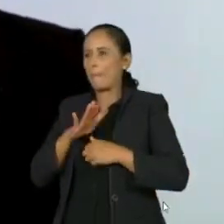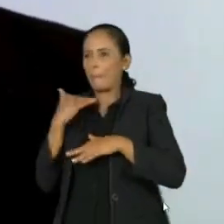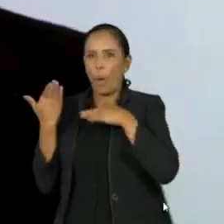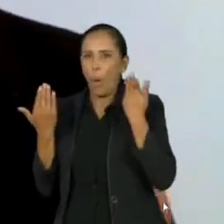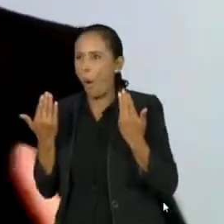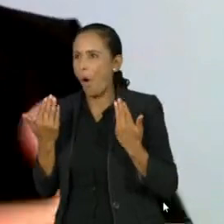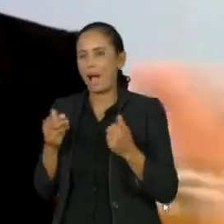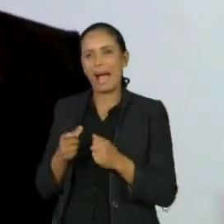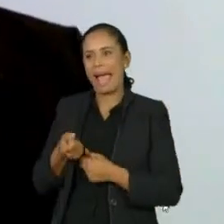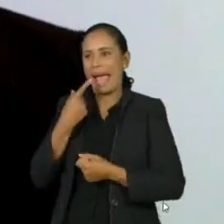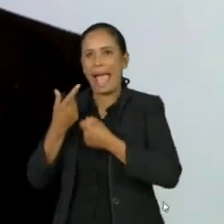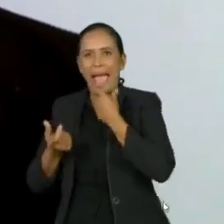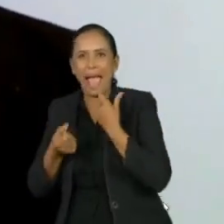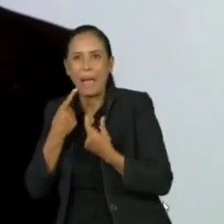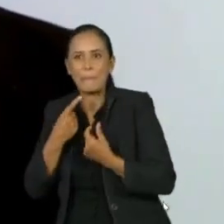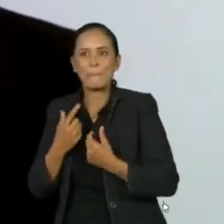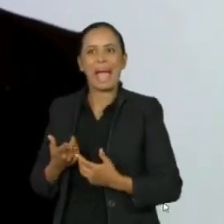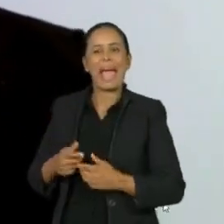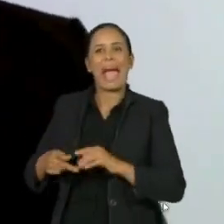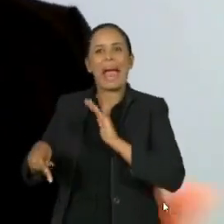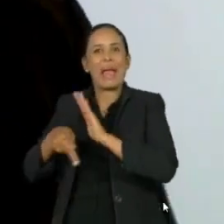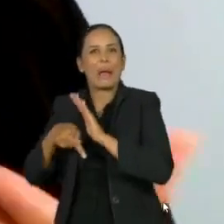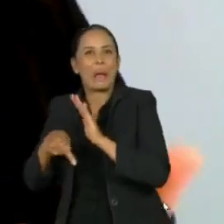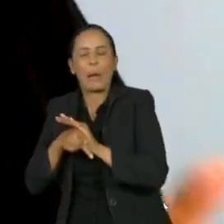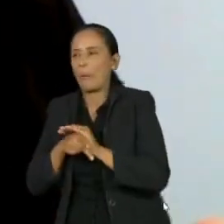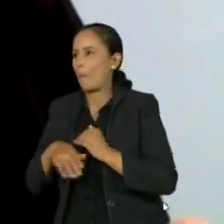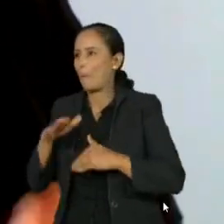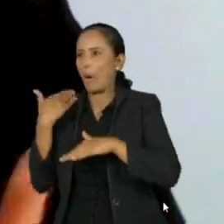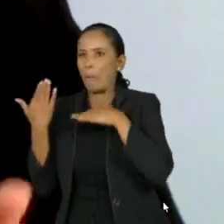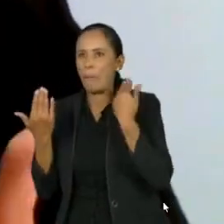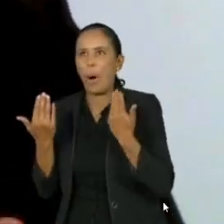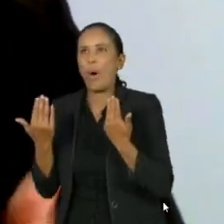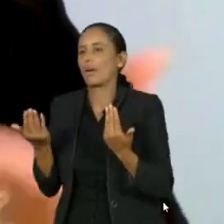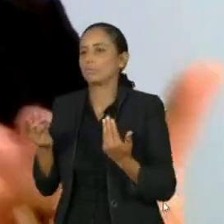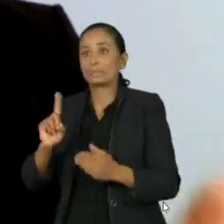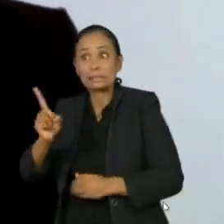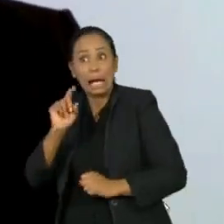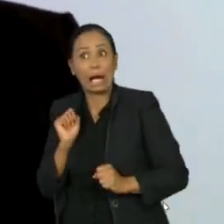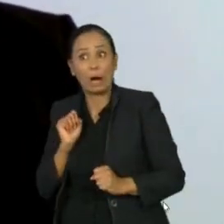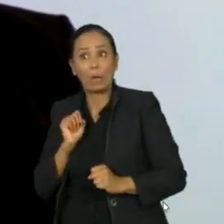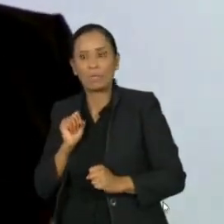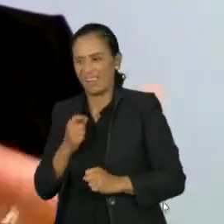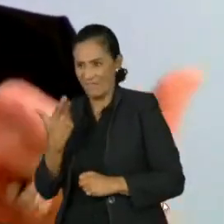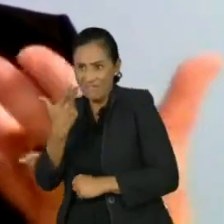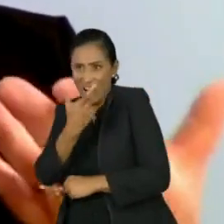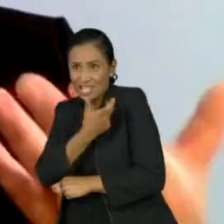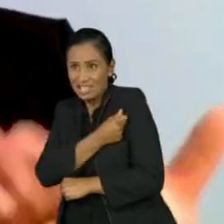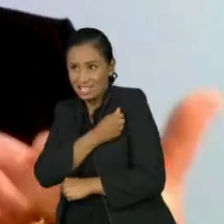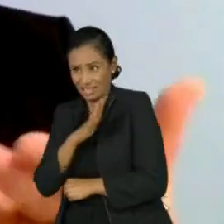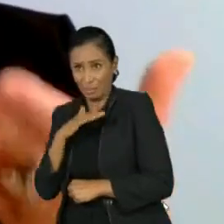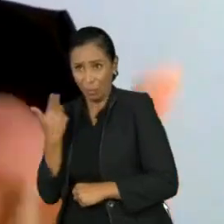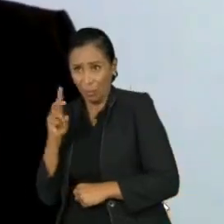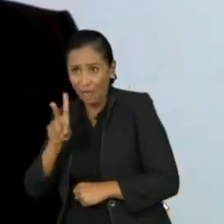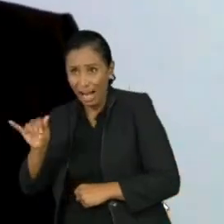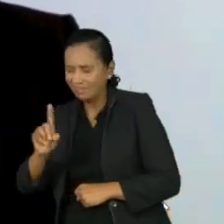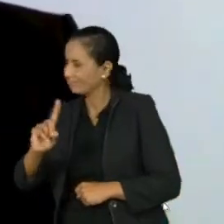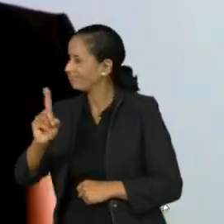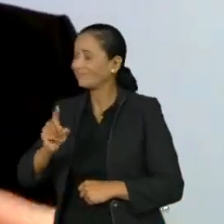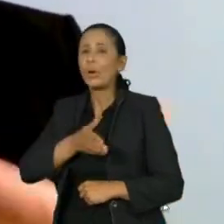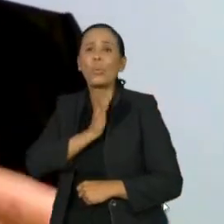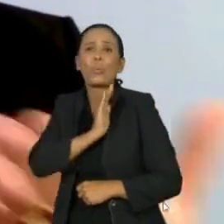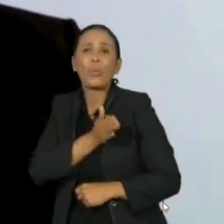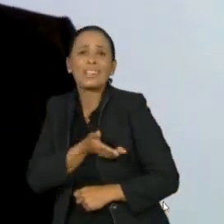mais com outras infecções, porque temos muitas vacinas, mas as pessoas estão morrendo do coração, as pessoas estão morrendo de